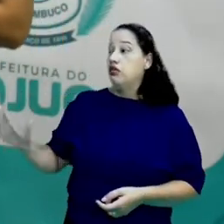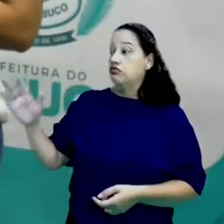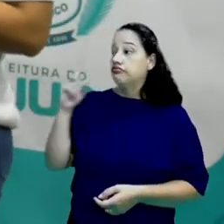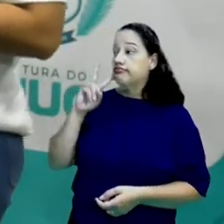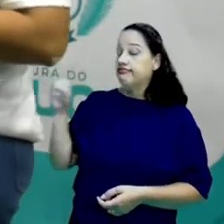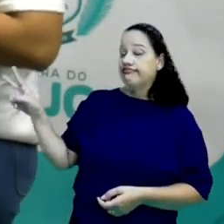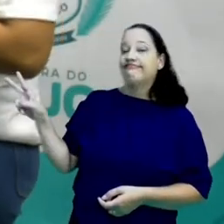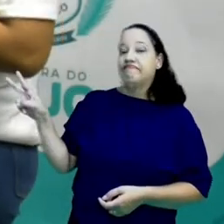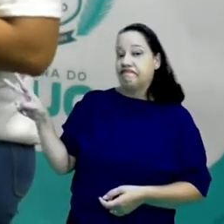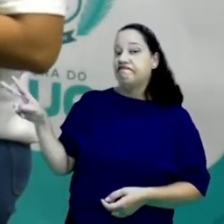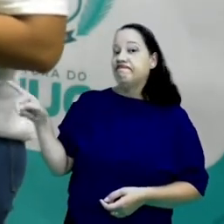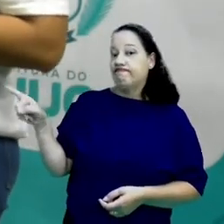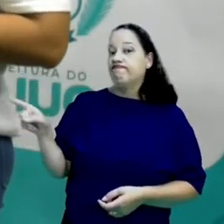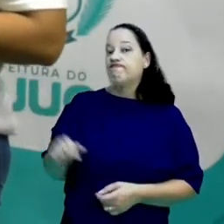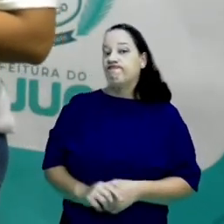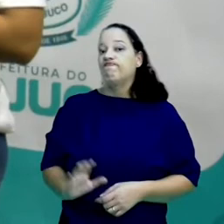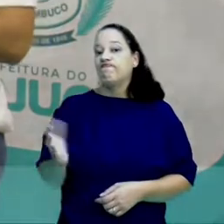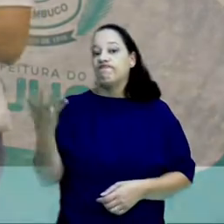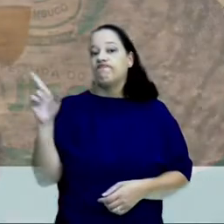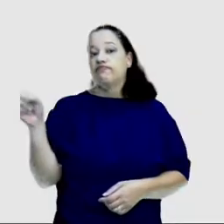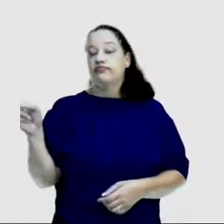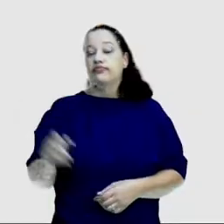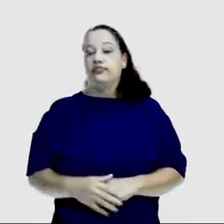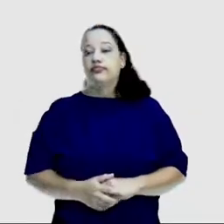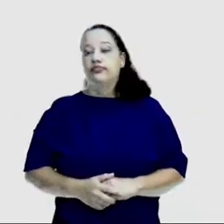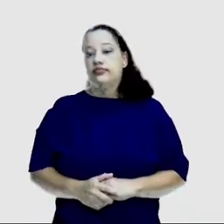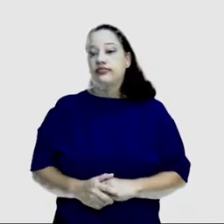esse processo, um pouco desse processo.